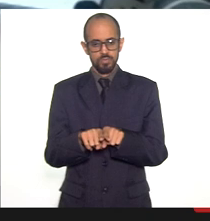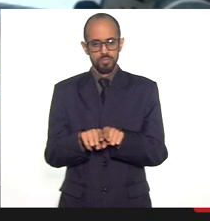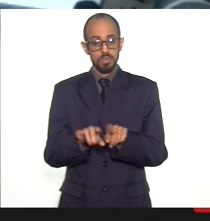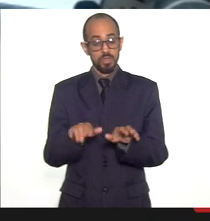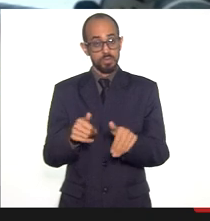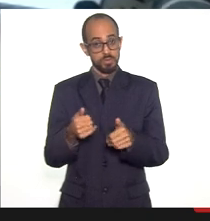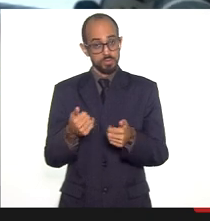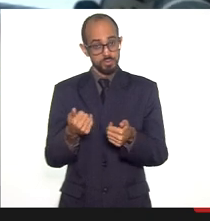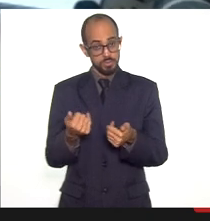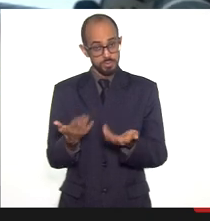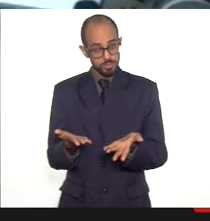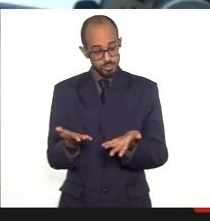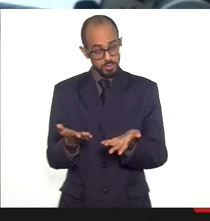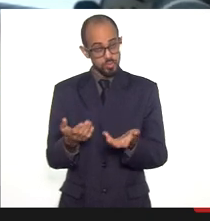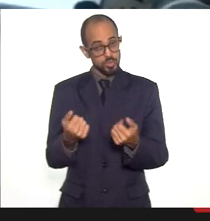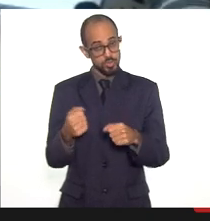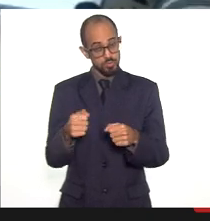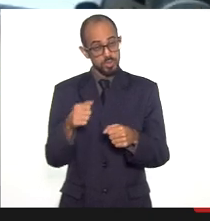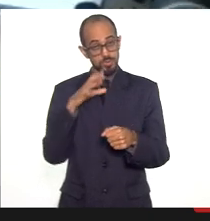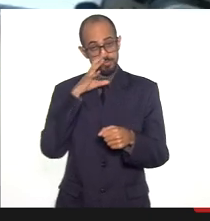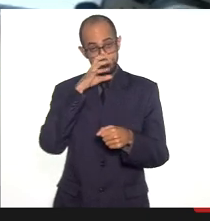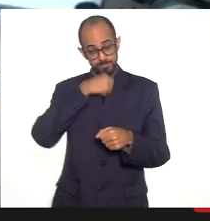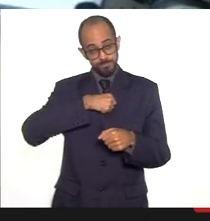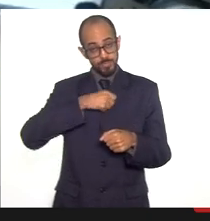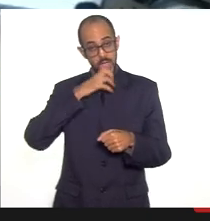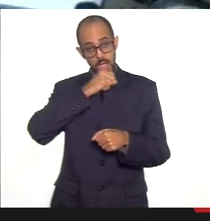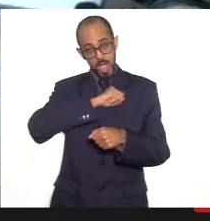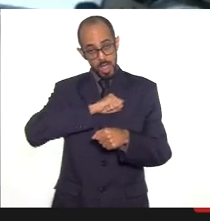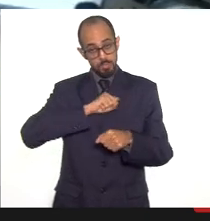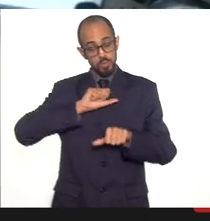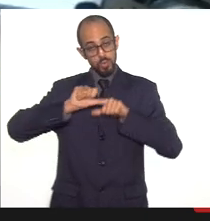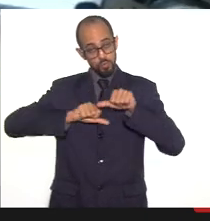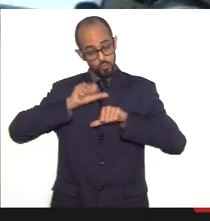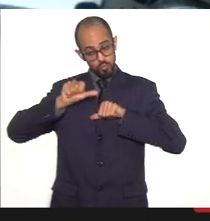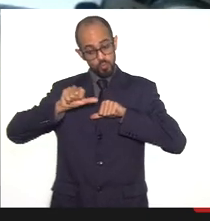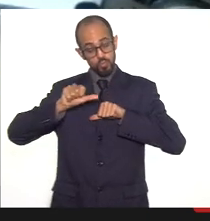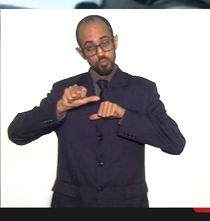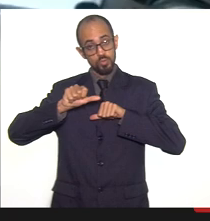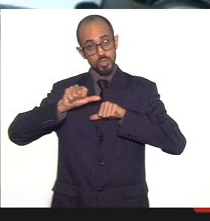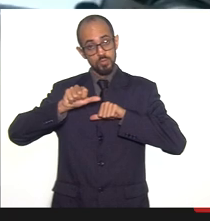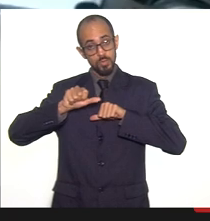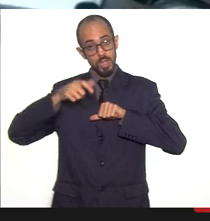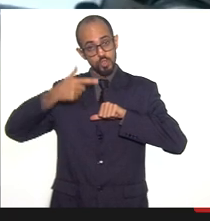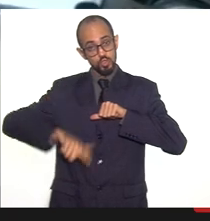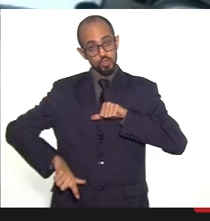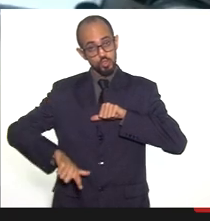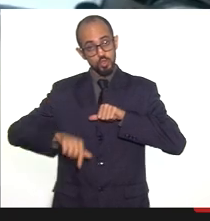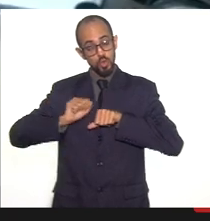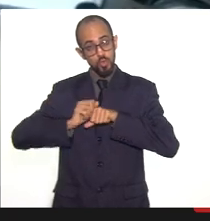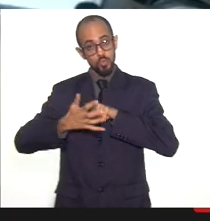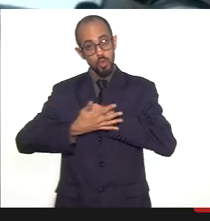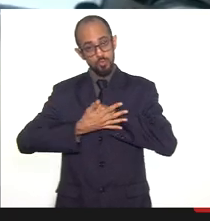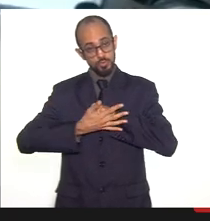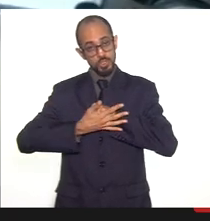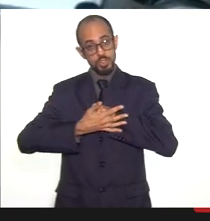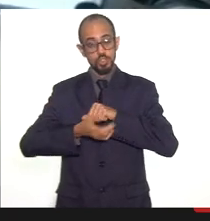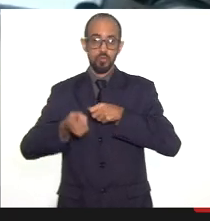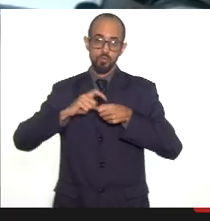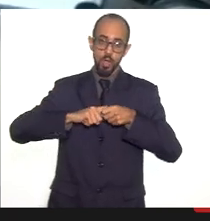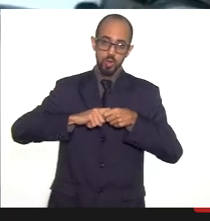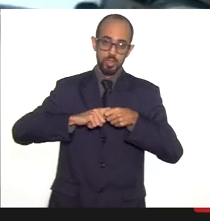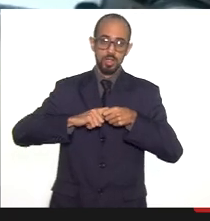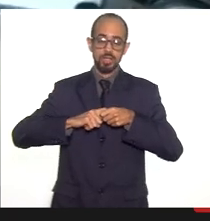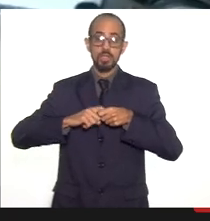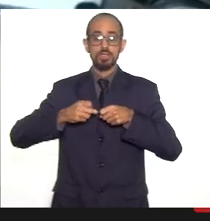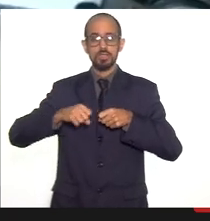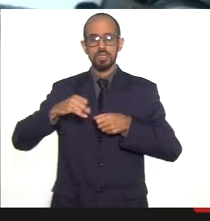Mas também a gente tem que ter resiliência suficiente para voltar a transformar esses leitos em Covid caso haja uma quarta onda.